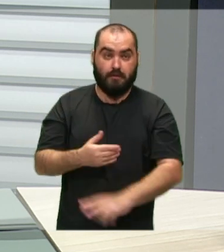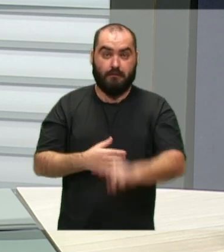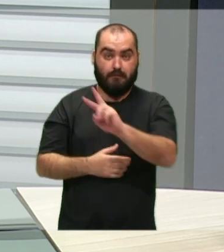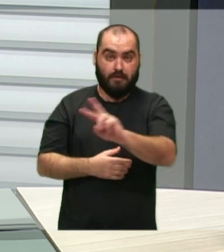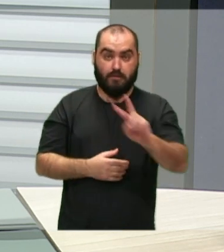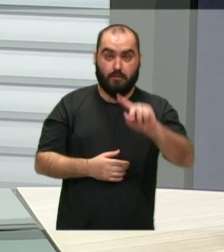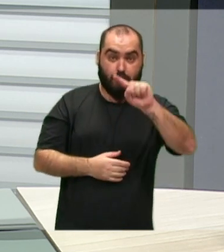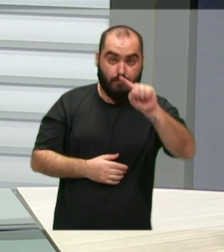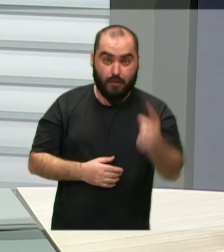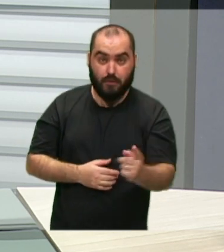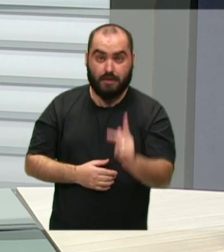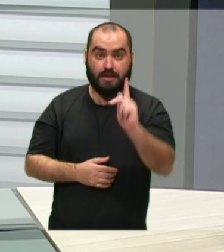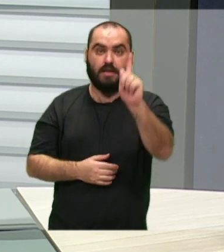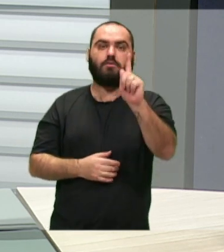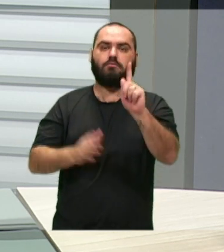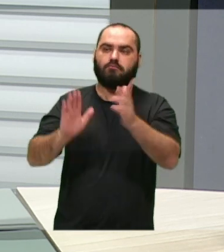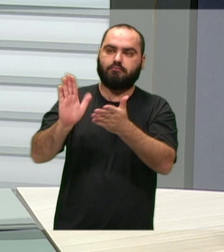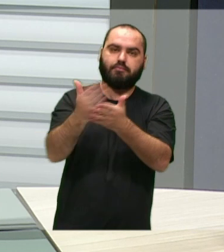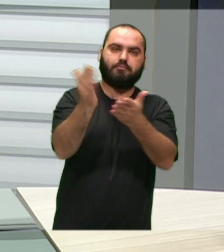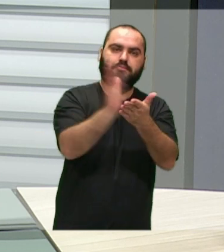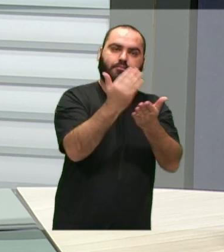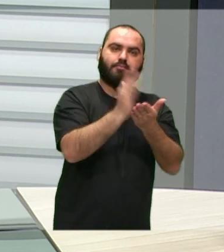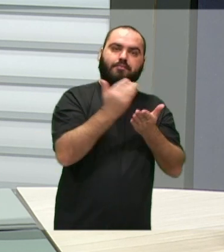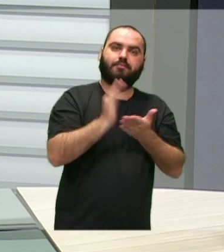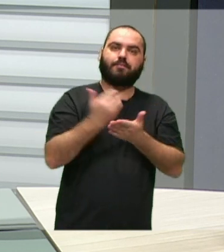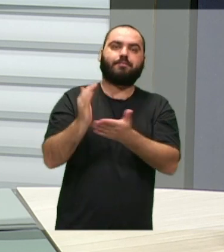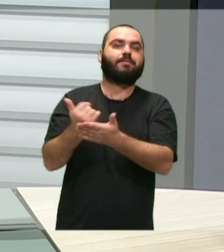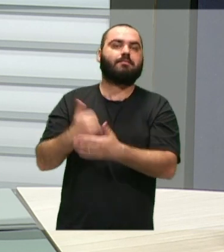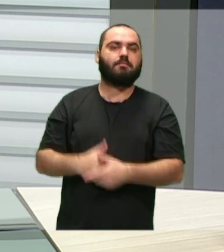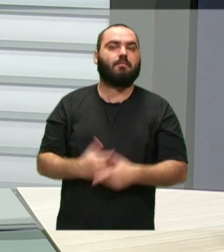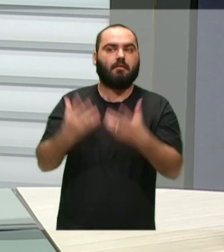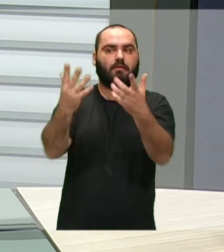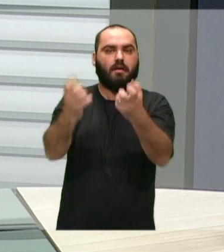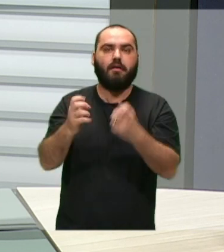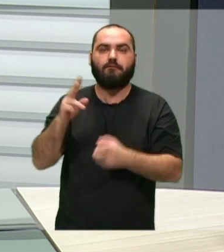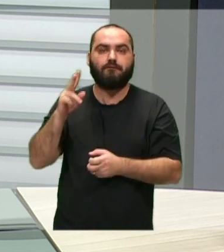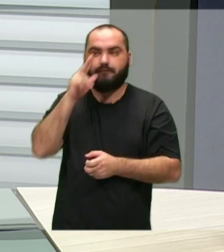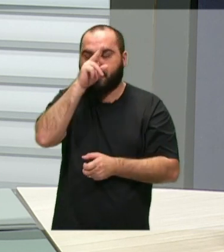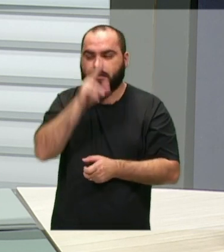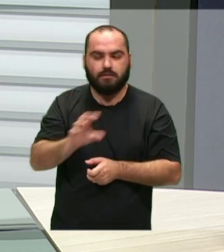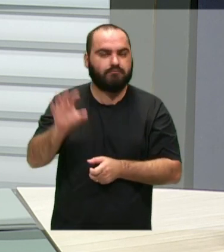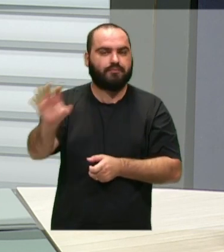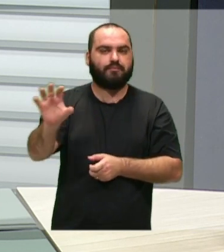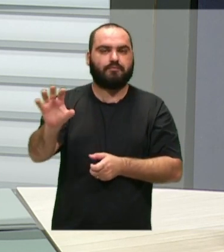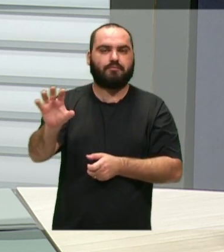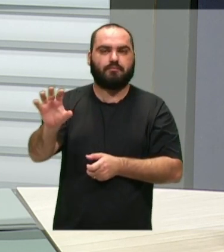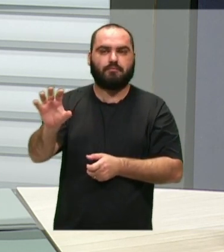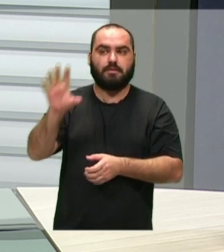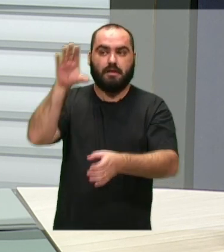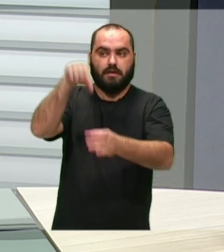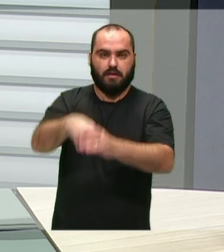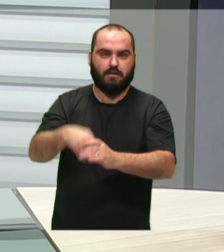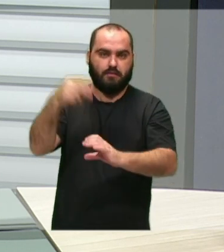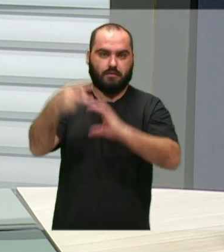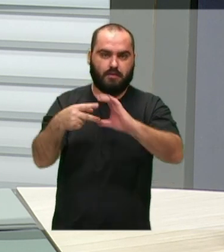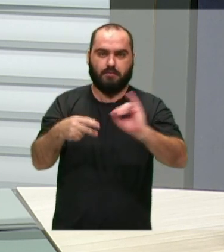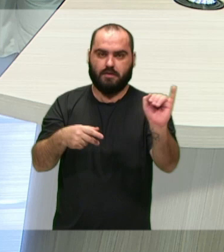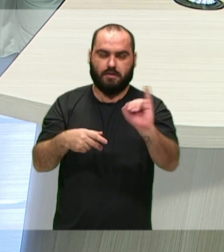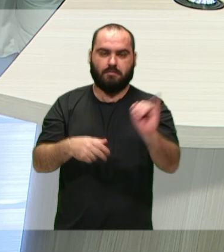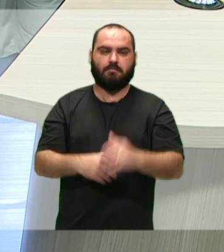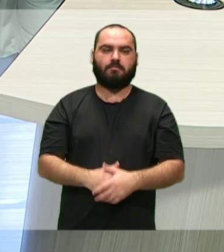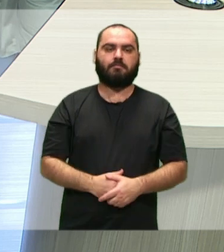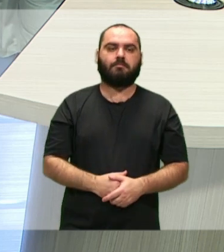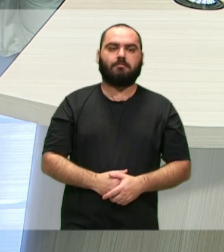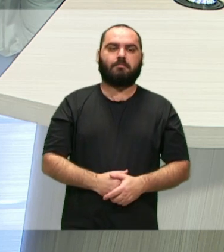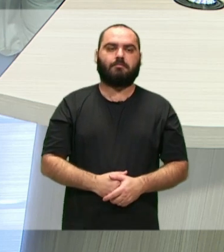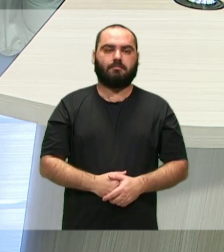22,5 foram arrecadadas. Então, nós queremos fortalecer ainda mais essas campanhas de coletas aqui na Câmara de Vereadores. Presidente,